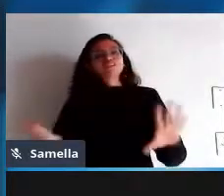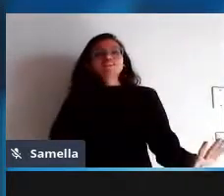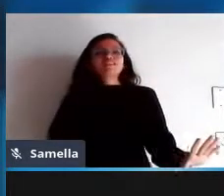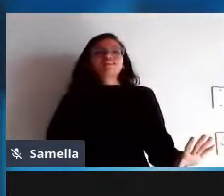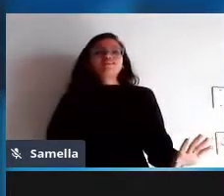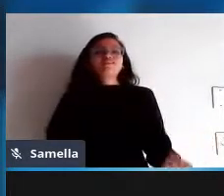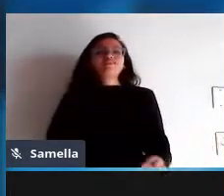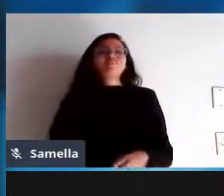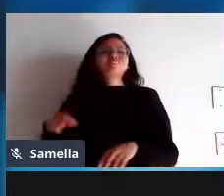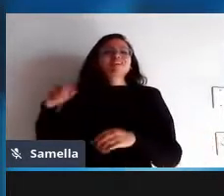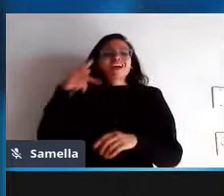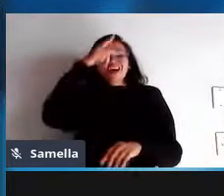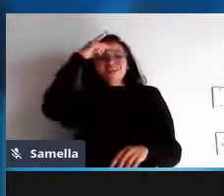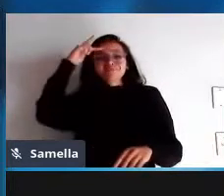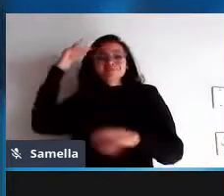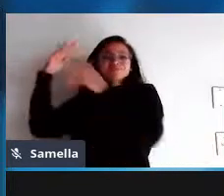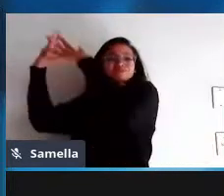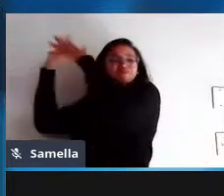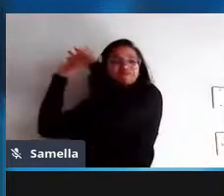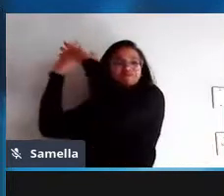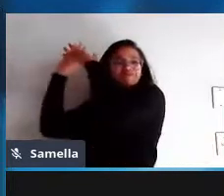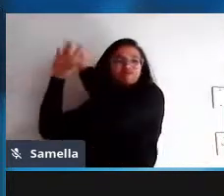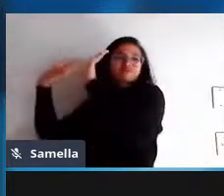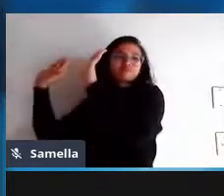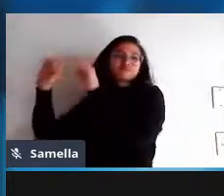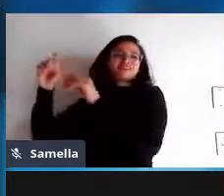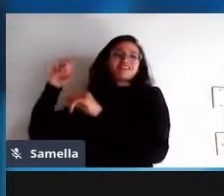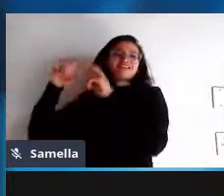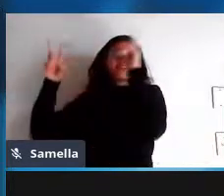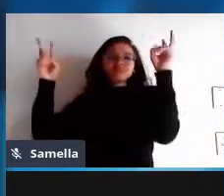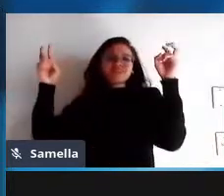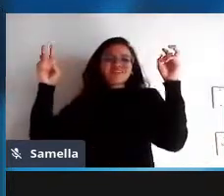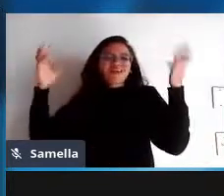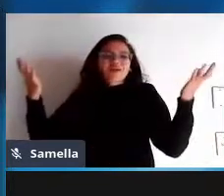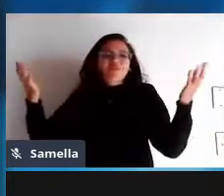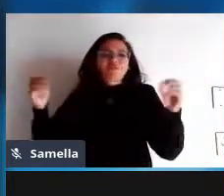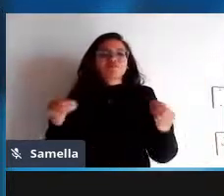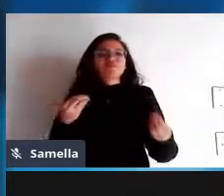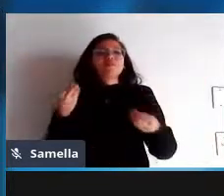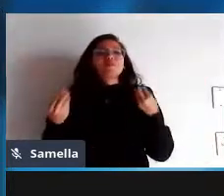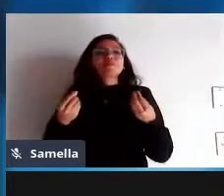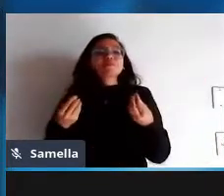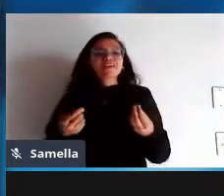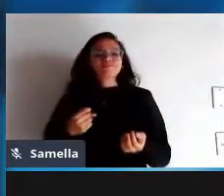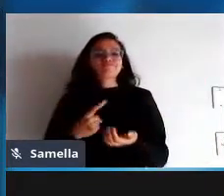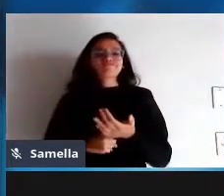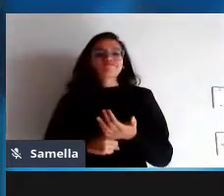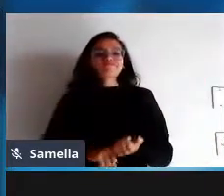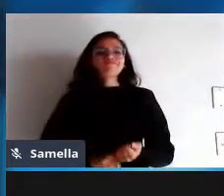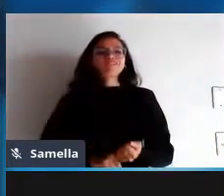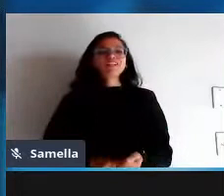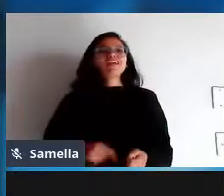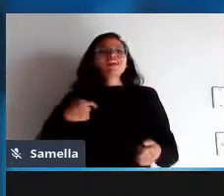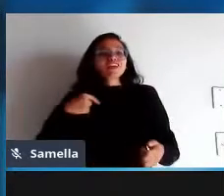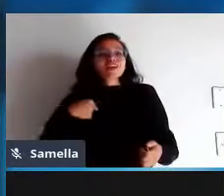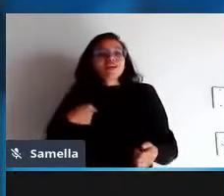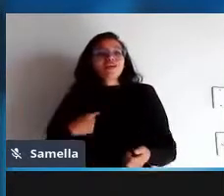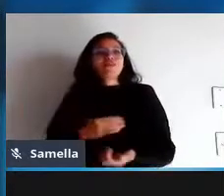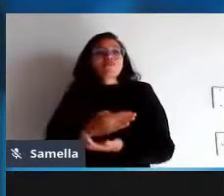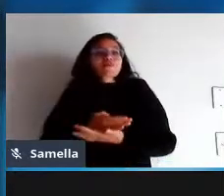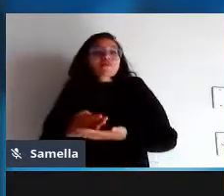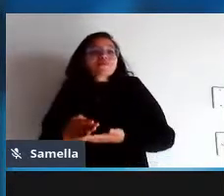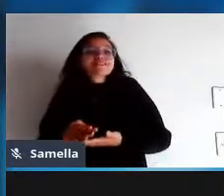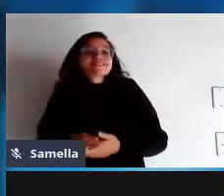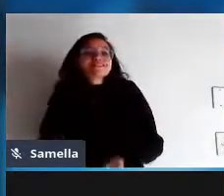outras com outras ideias com outras formas de trabalho tá e a gente vai tentar extrair um pouquinho